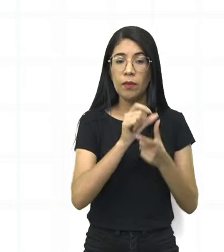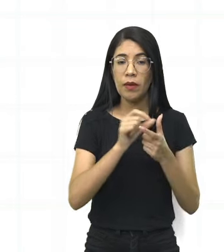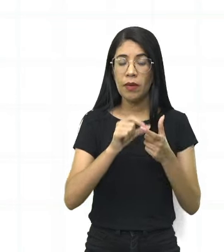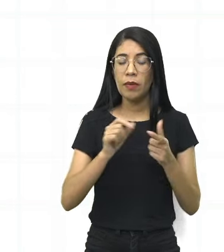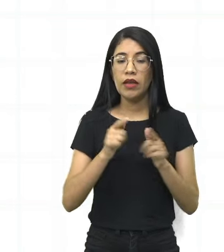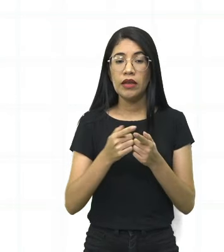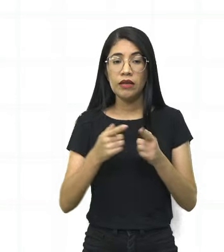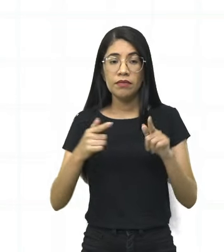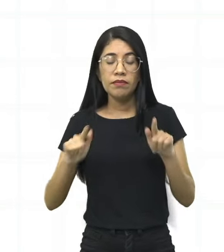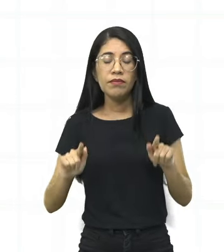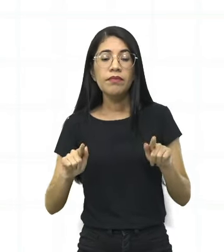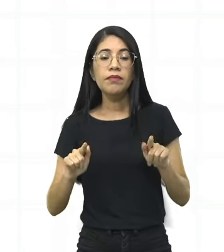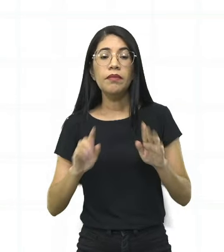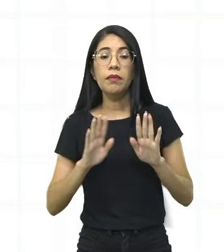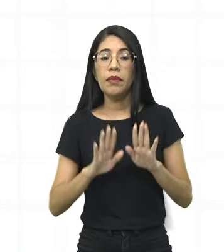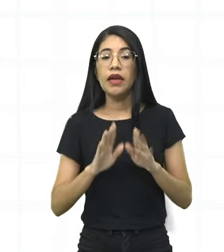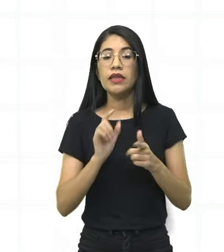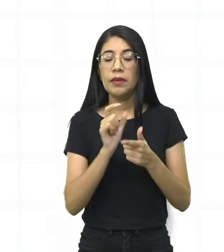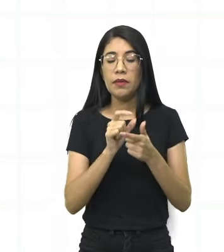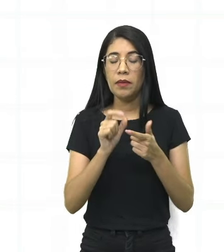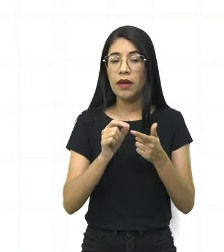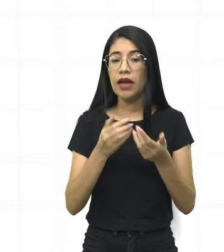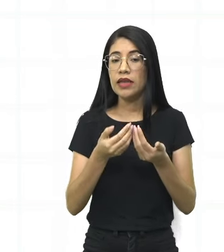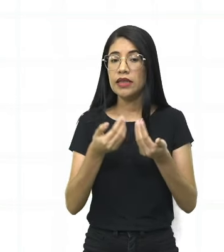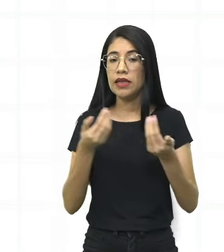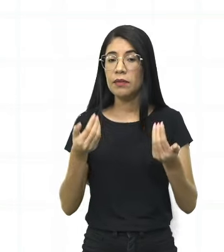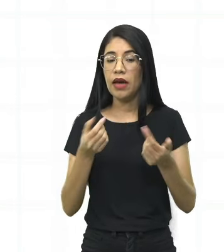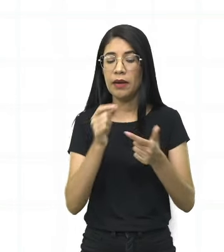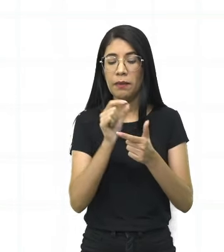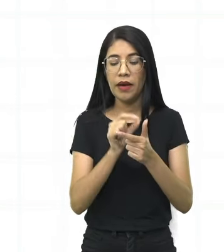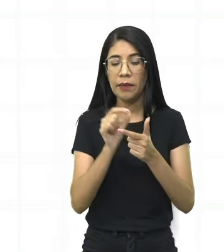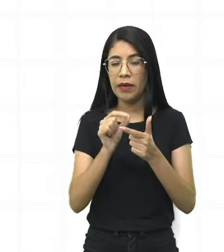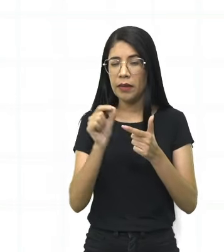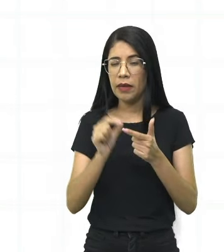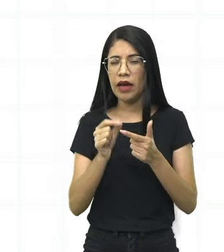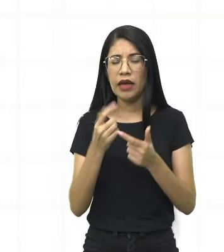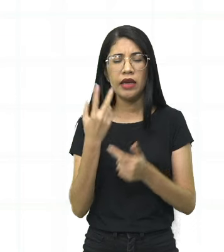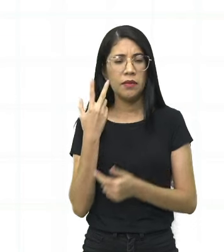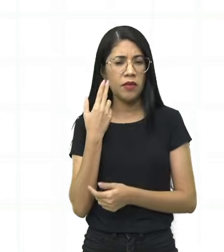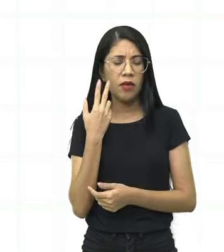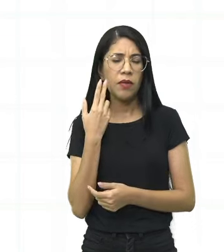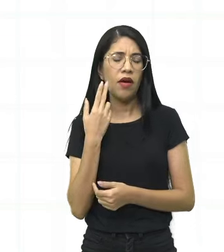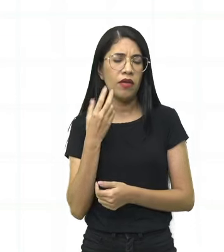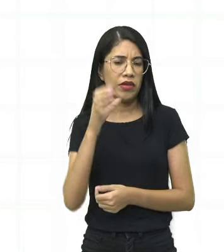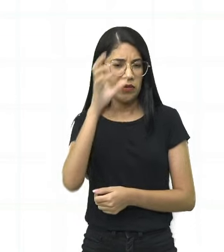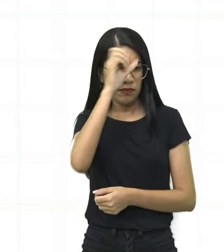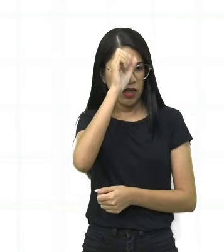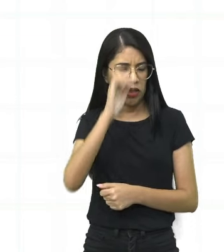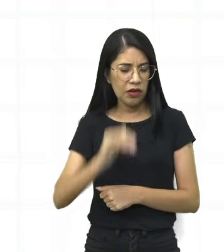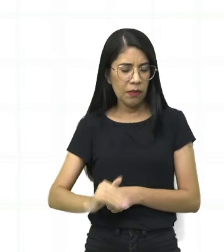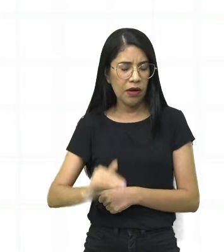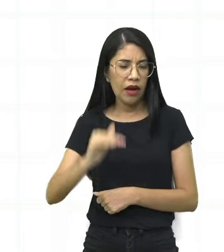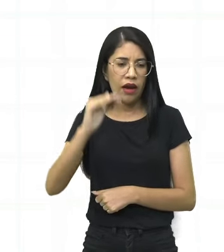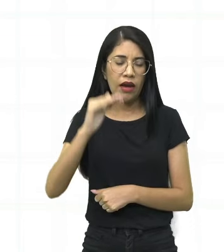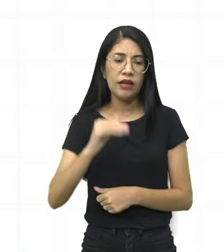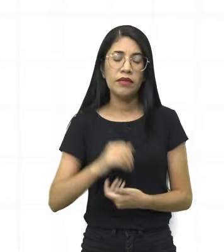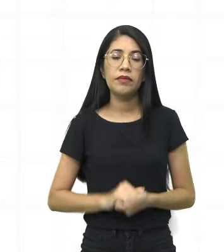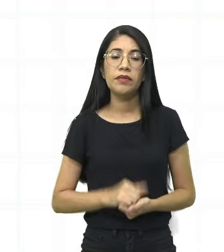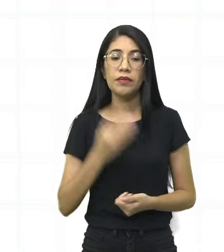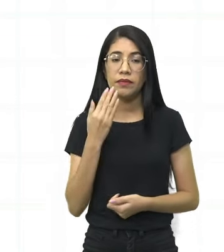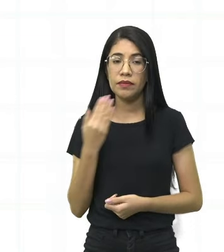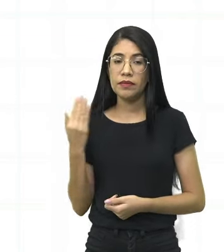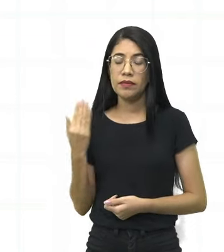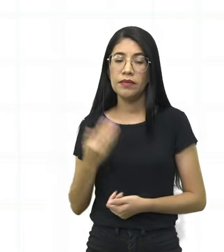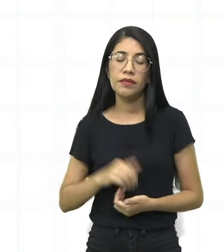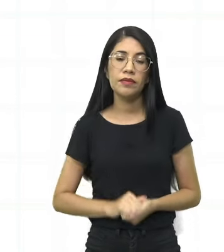Lembrando que sílabas gramaticais é a separação silábica, como a gente aprende o normal, né? Então, ó, um, dois, três,